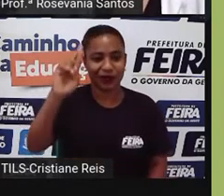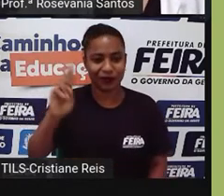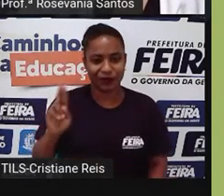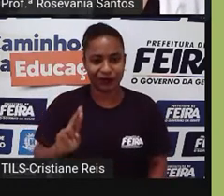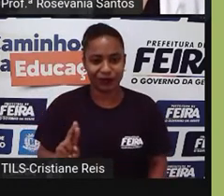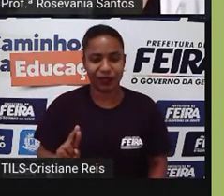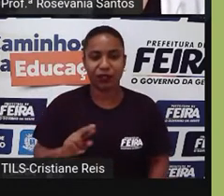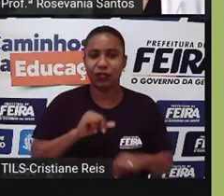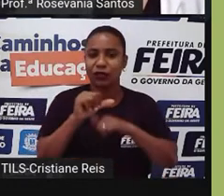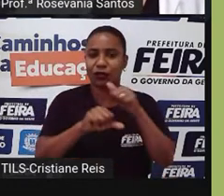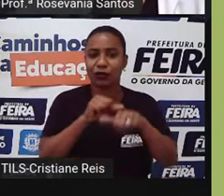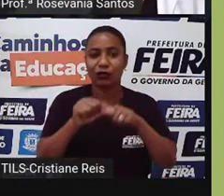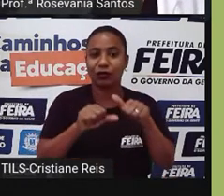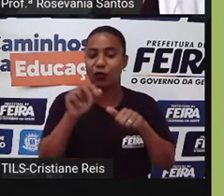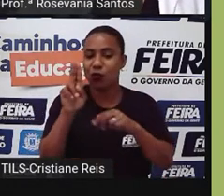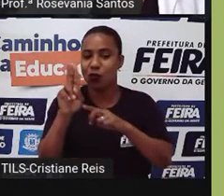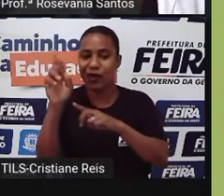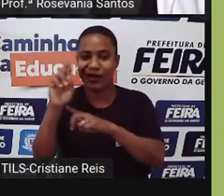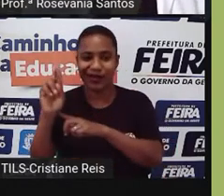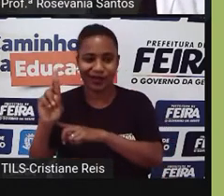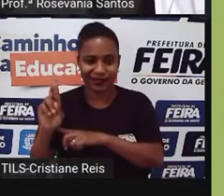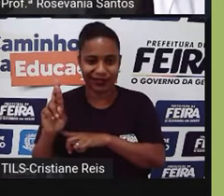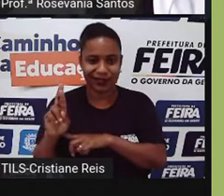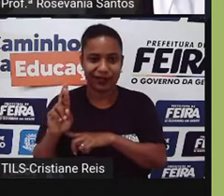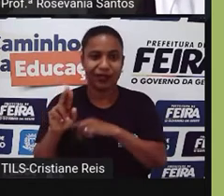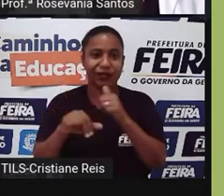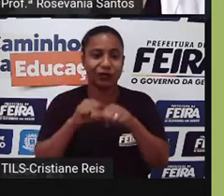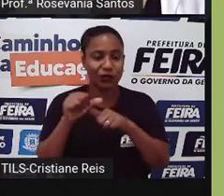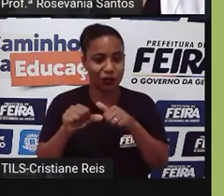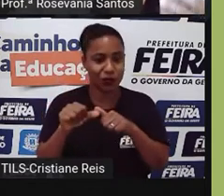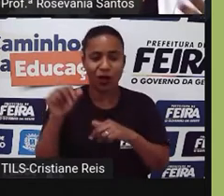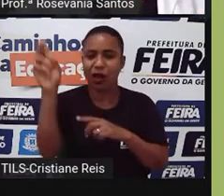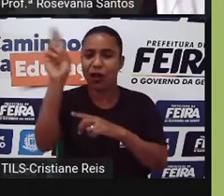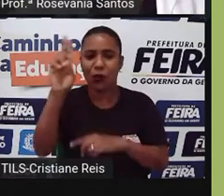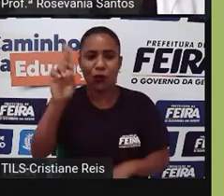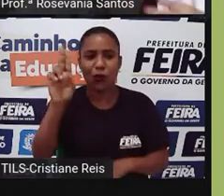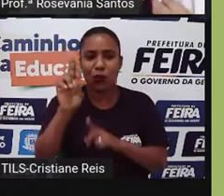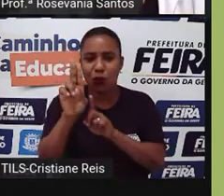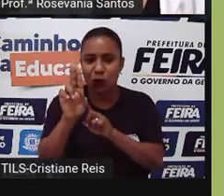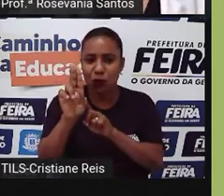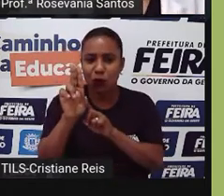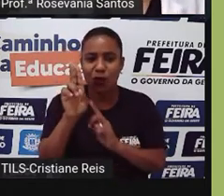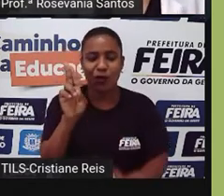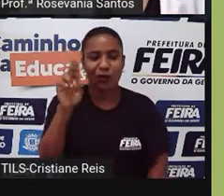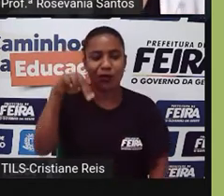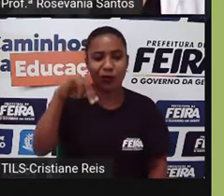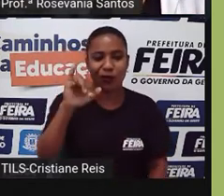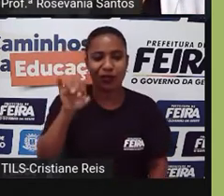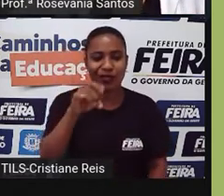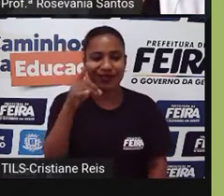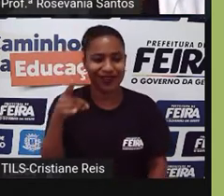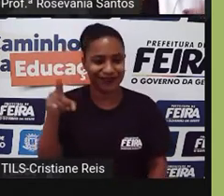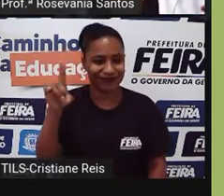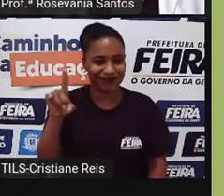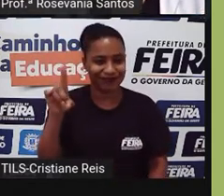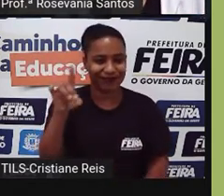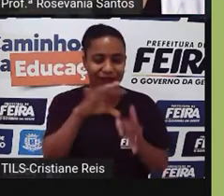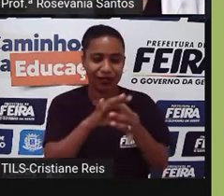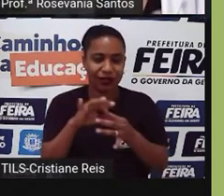União Soviética? Como o próprio nome já está dizendo, é uma união, então vários países, né, se juntaram e